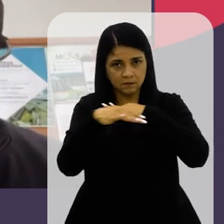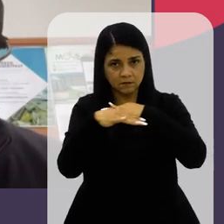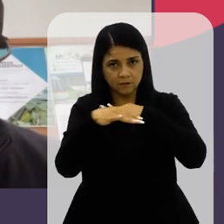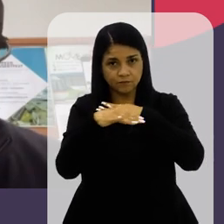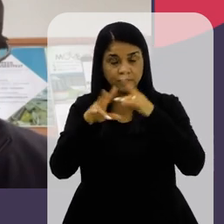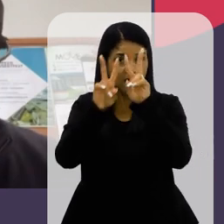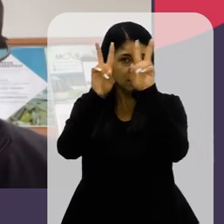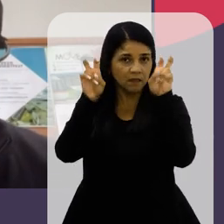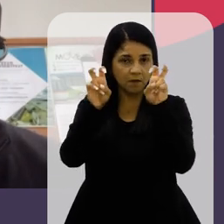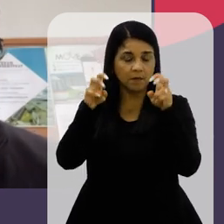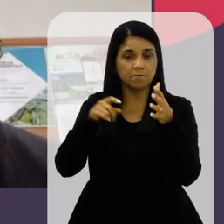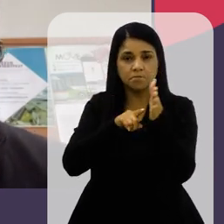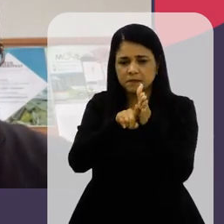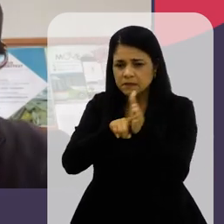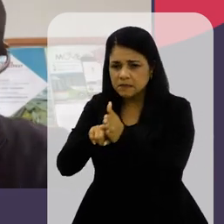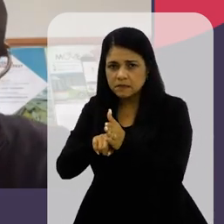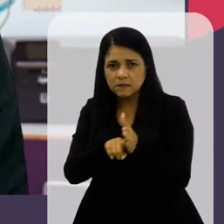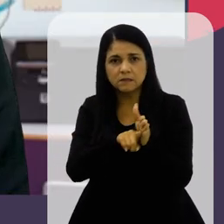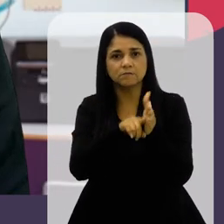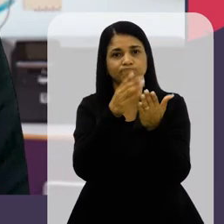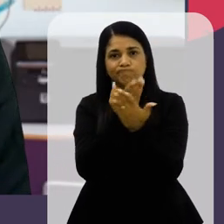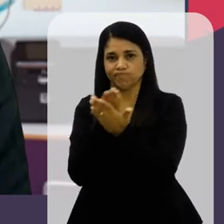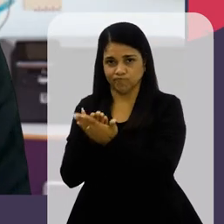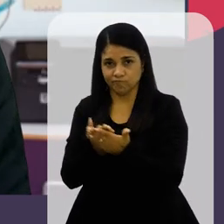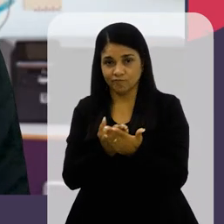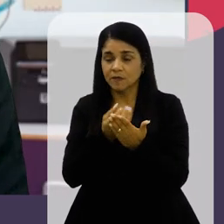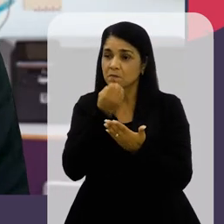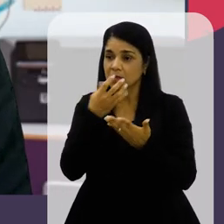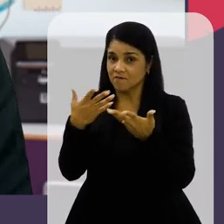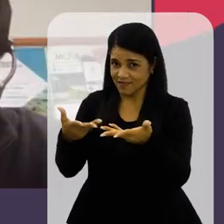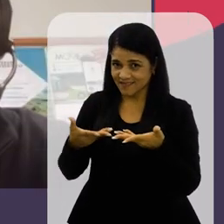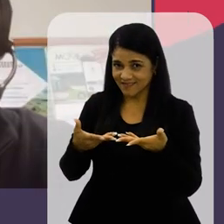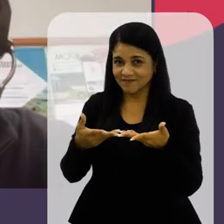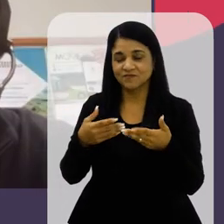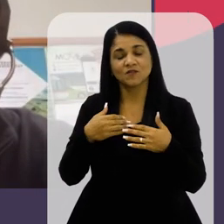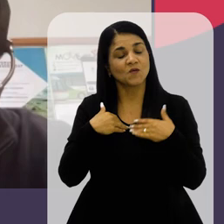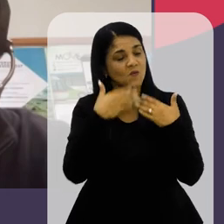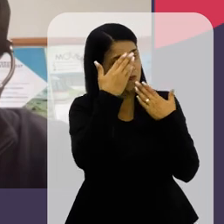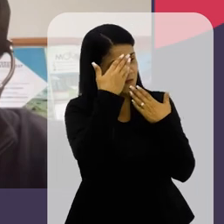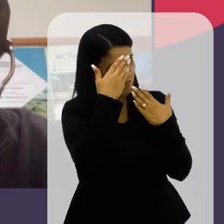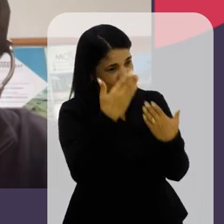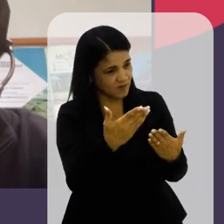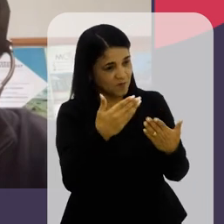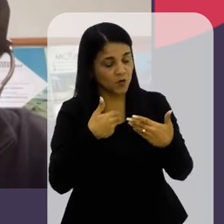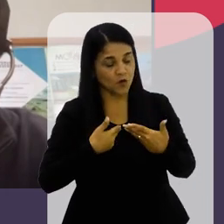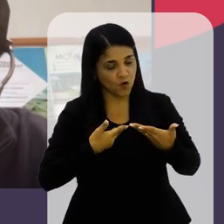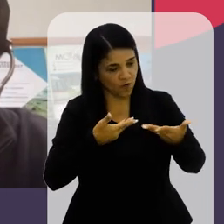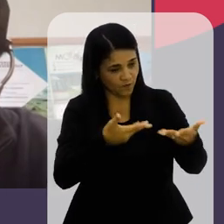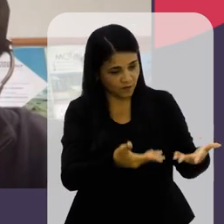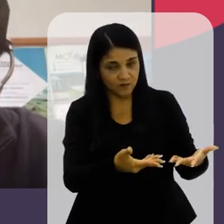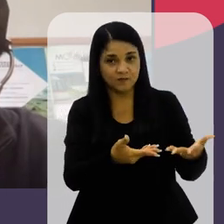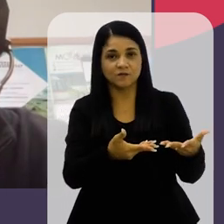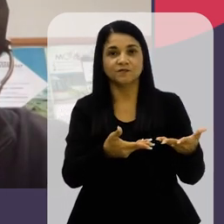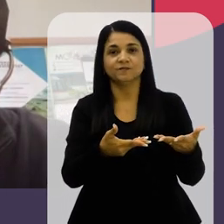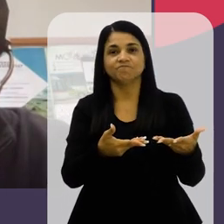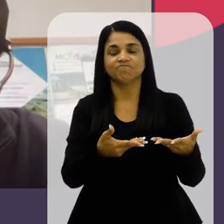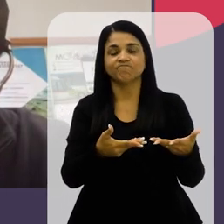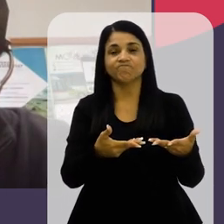Que é o tema da sua pesquisa Bem-vinda Obrigada, obrigada pelo convite